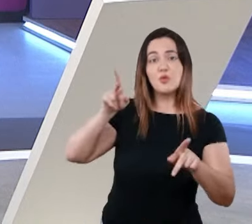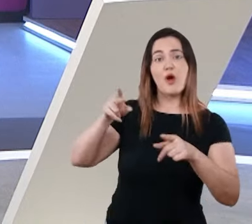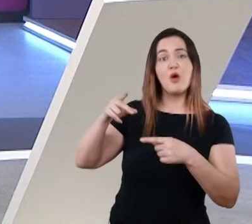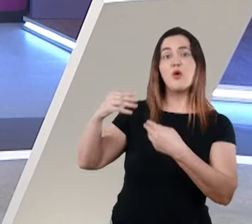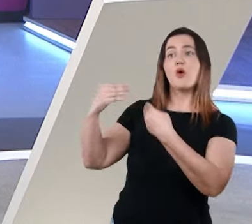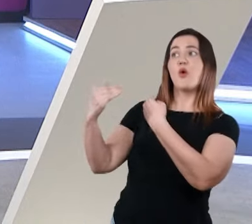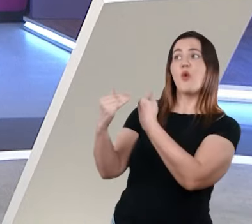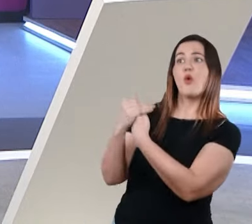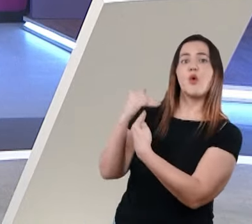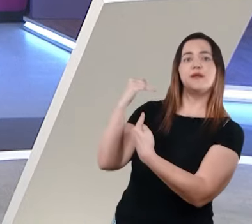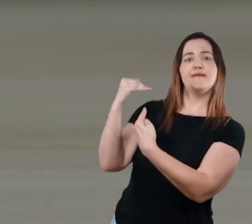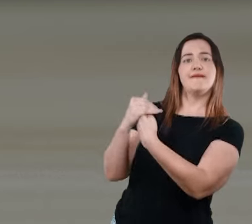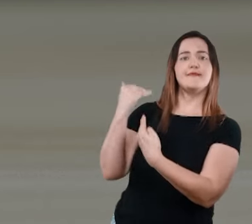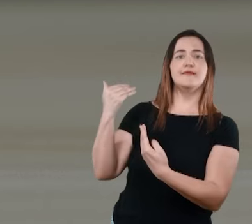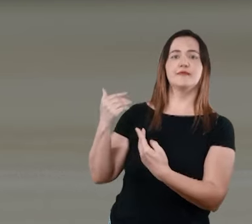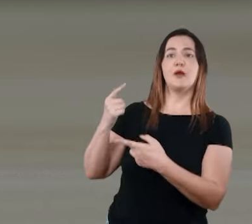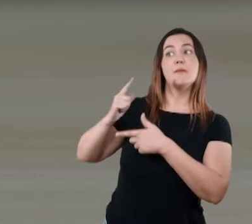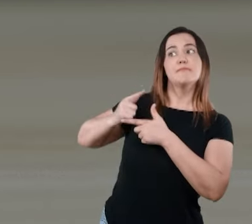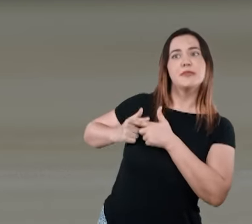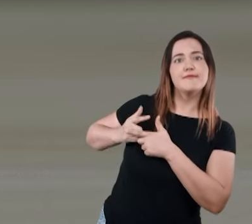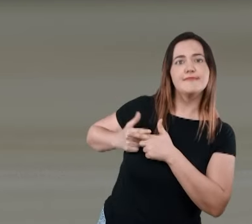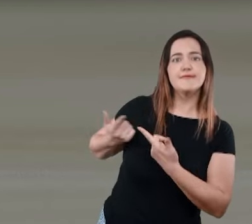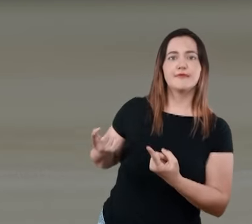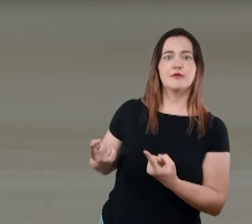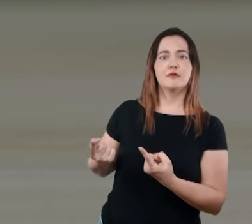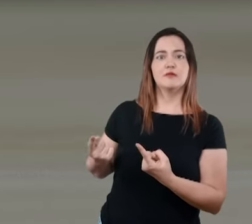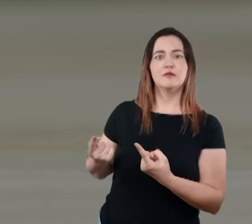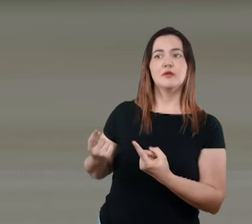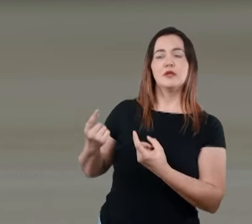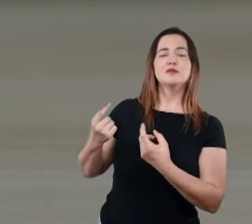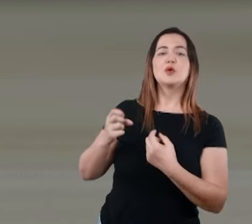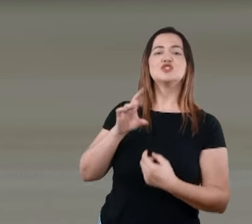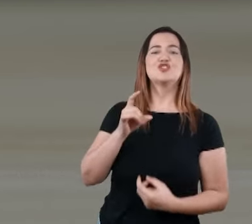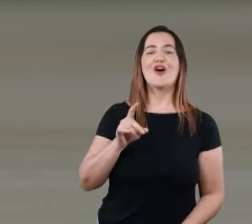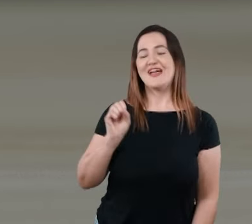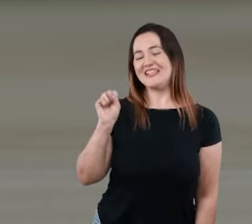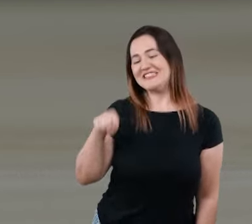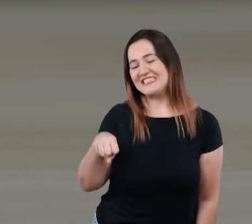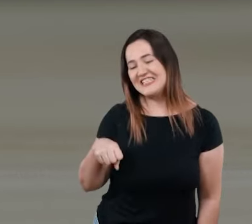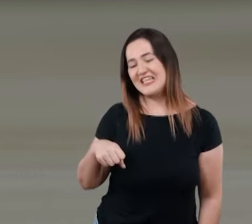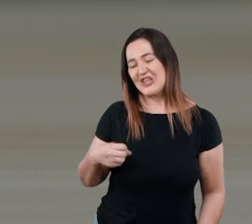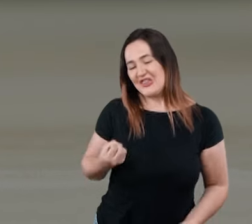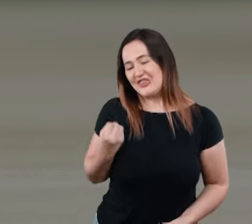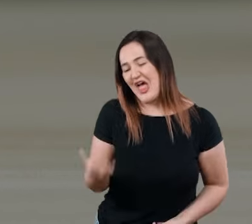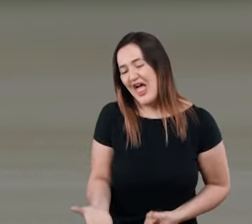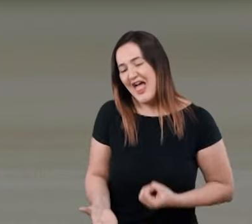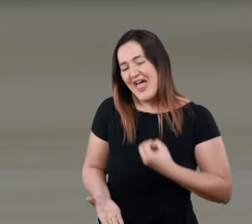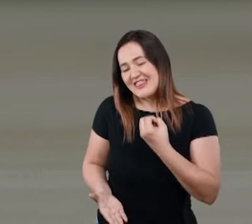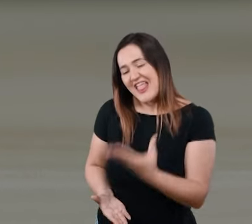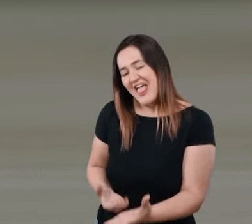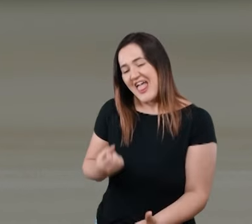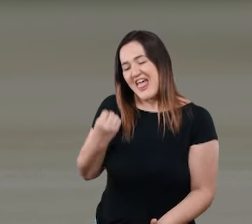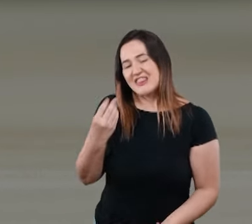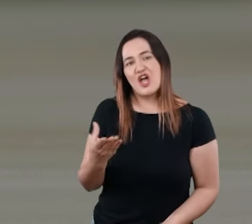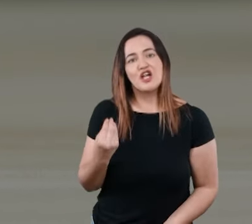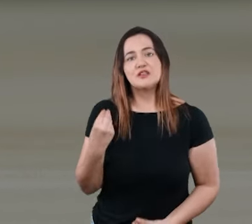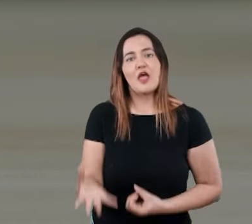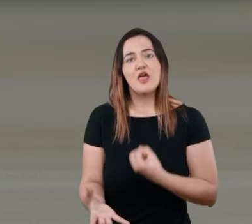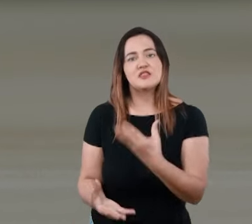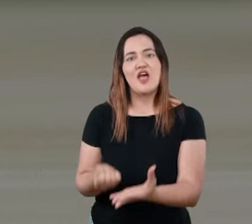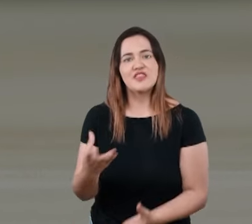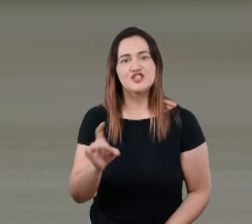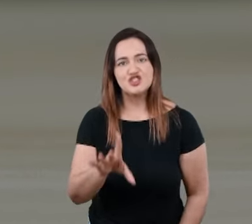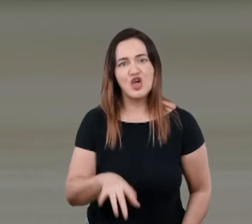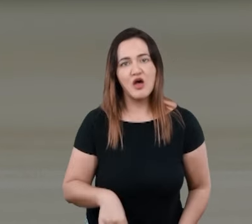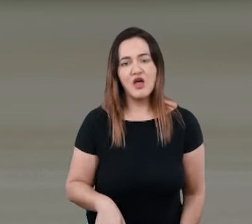pelo caminho correto. O amor não deve apenas dar o sim, mas o amor também